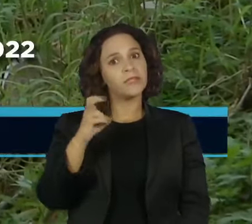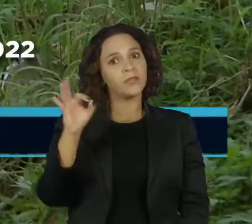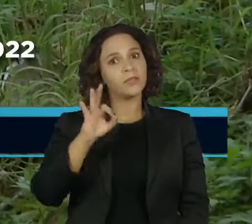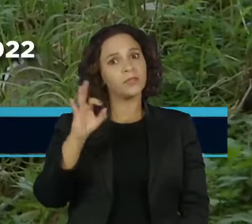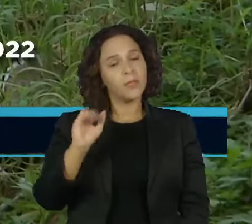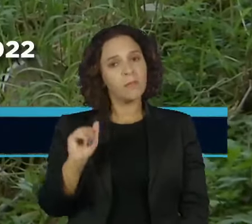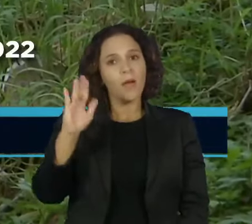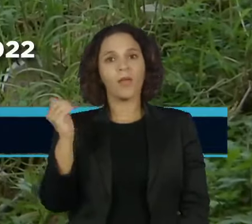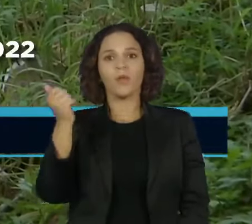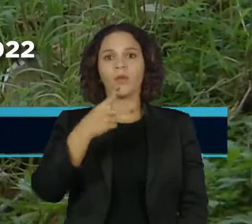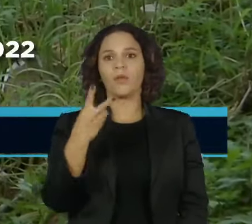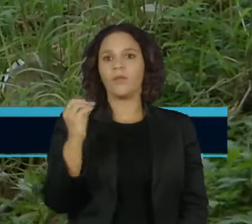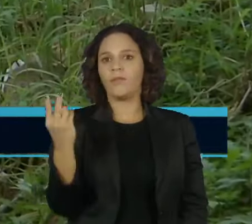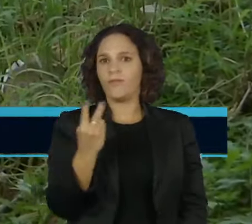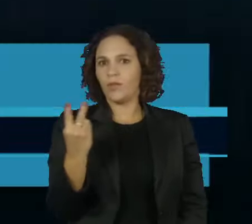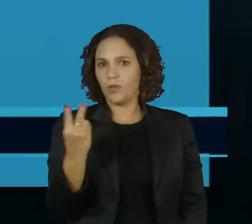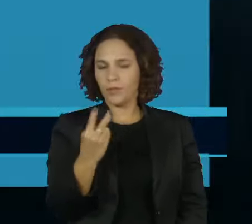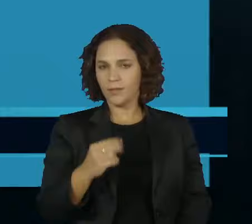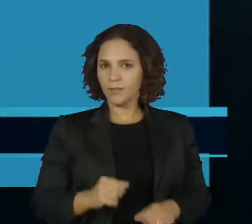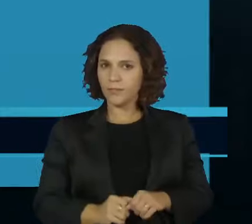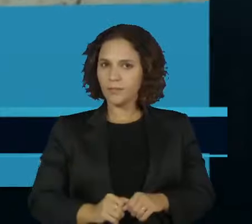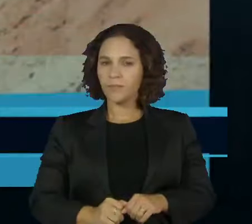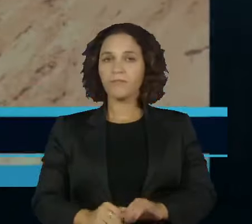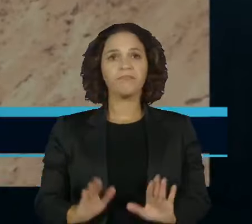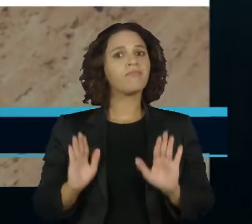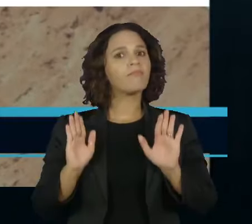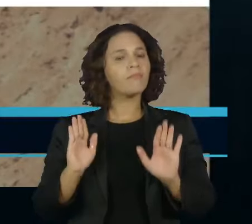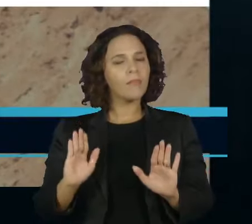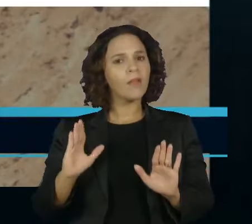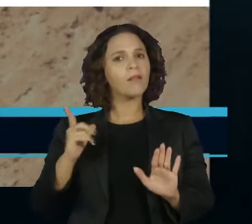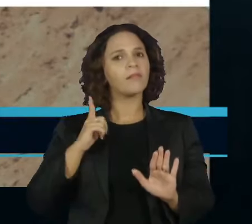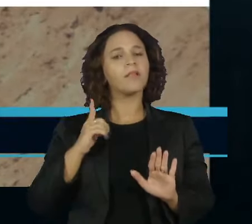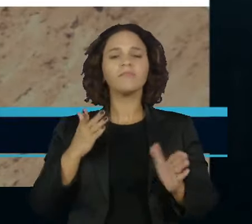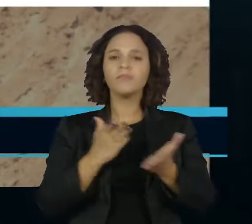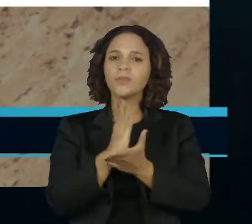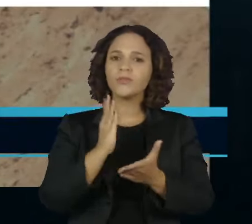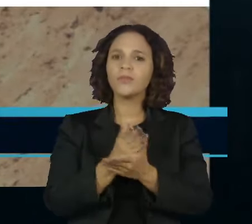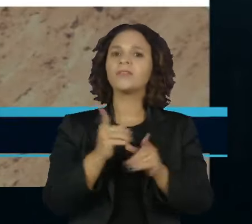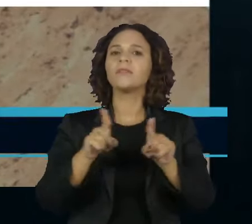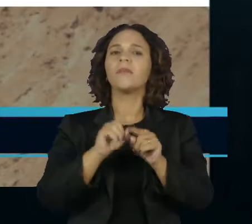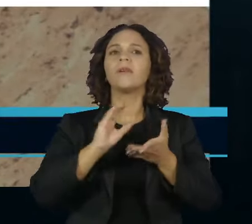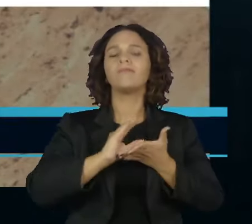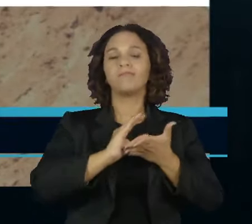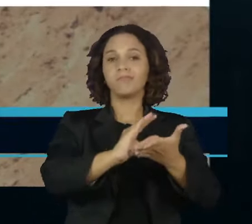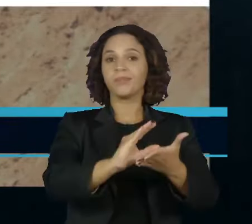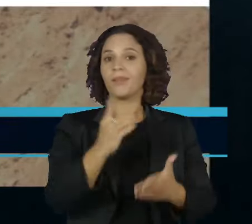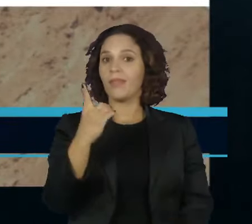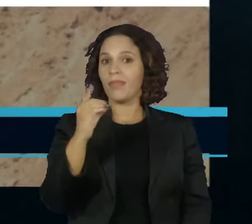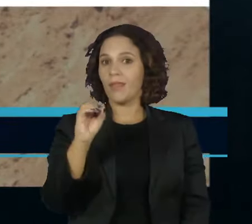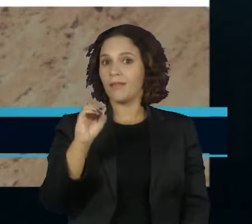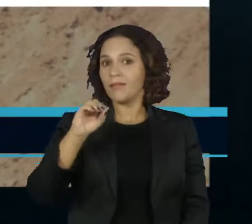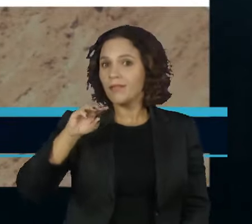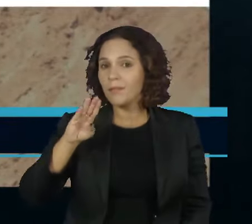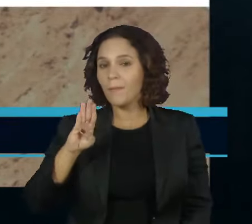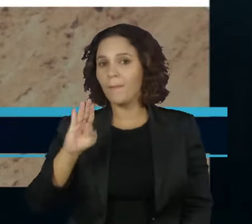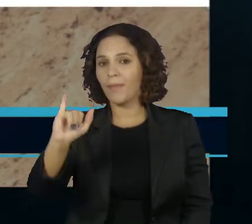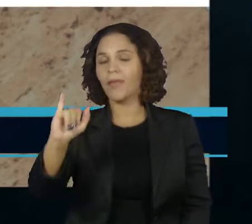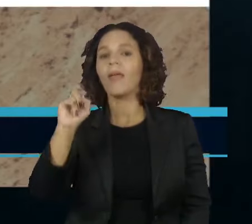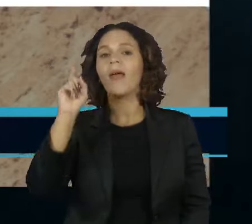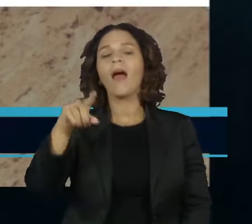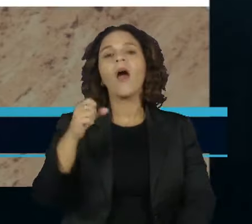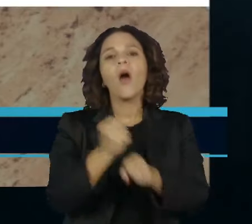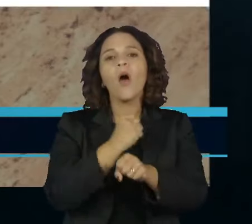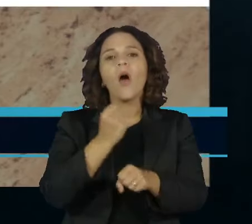que os de 2022. Entre aprovações e desembolsos, R$ 10,5 bilhões foram só para obras de